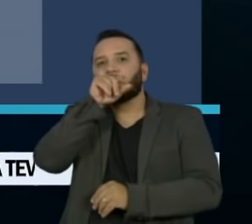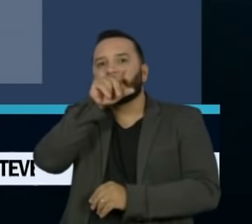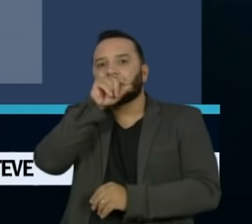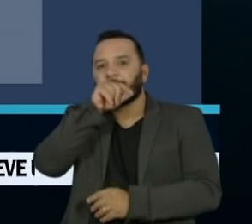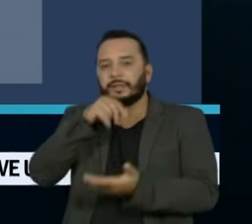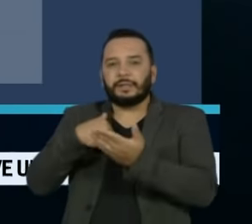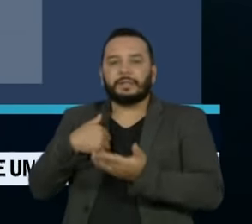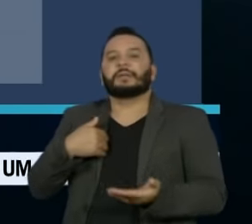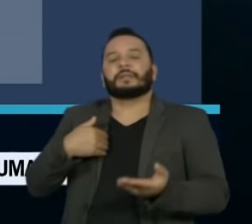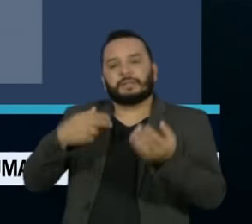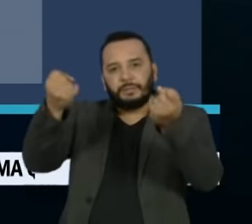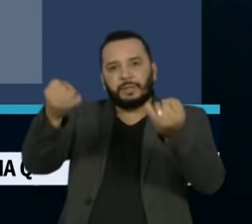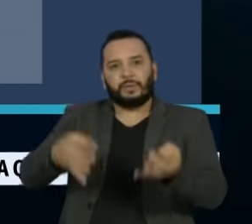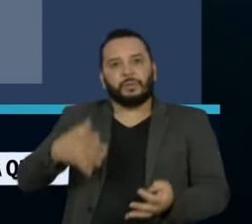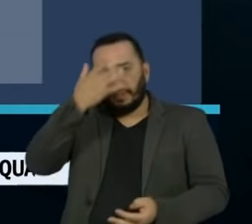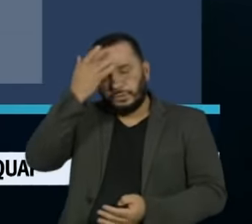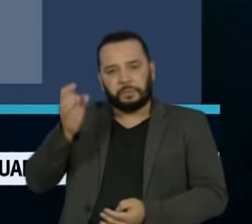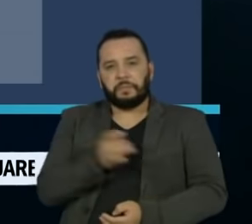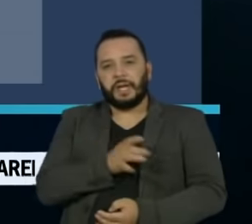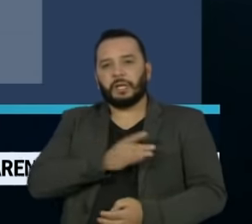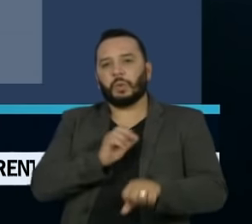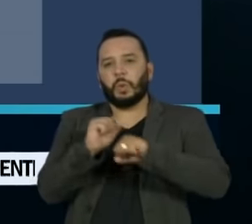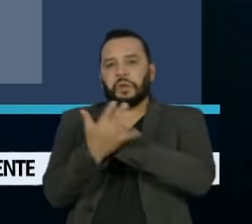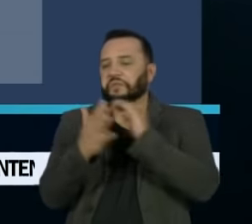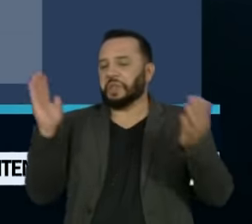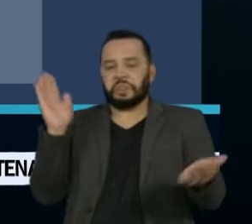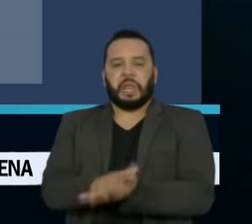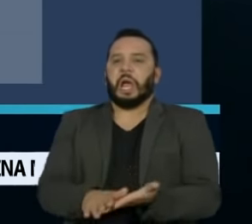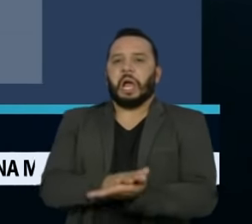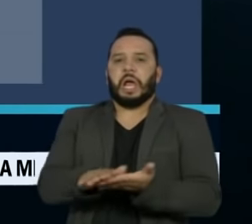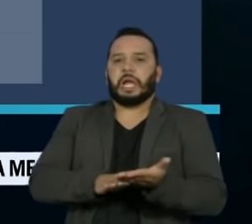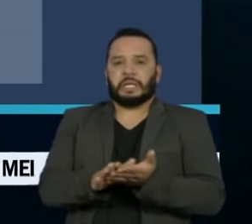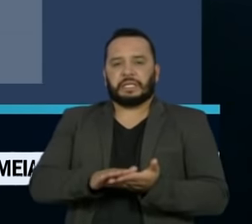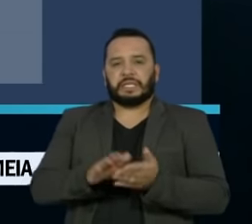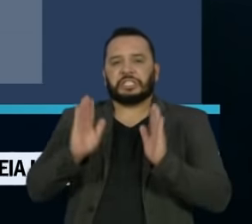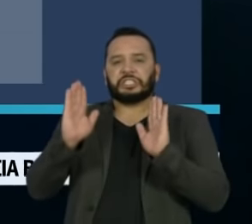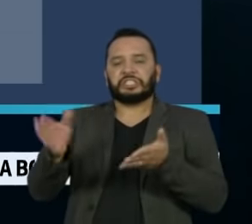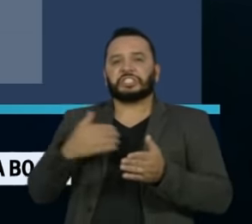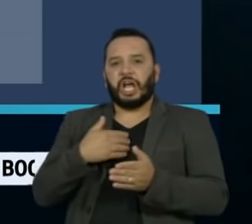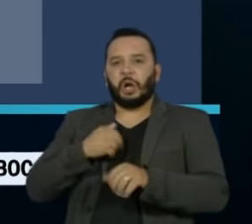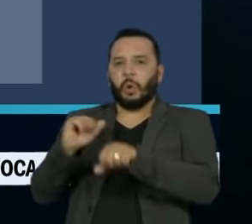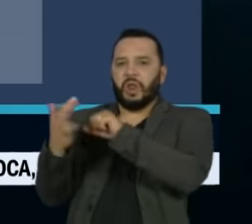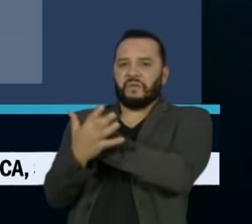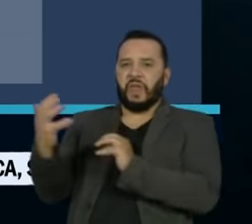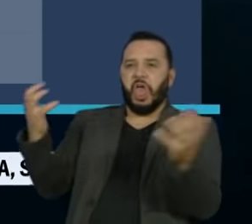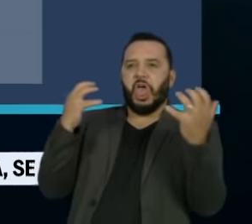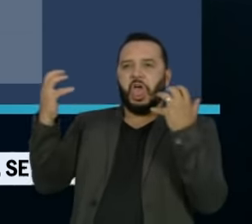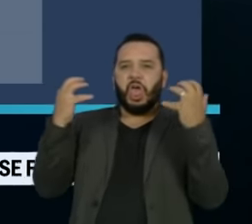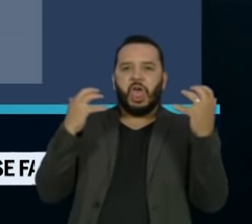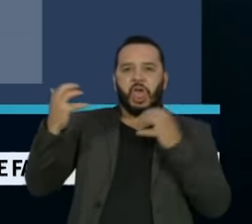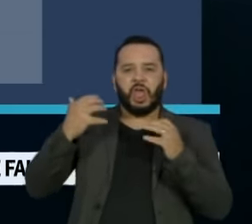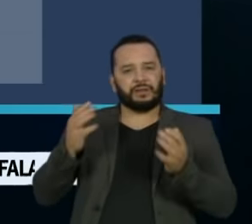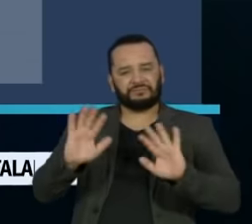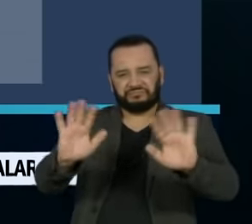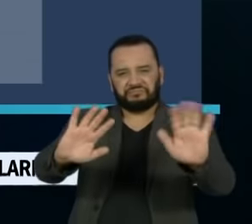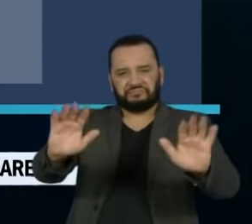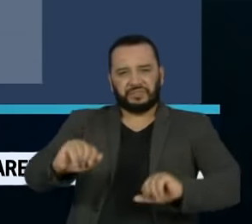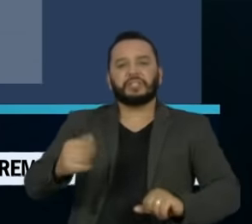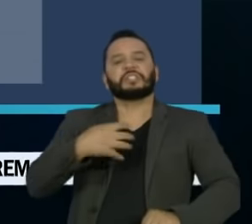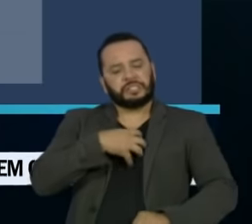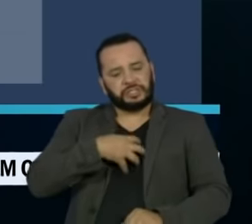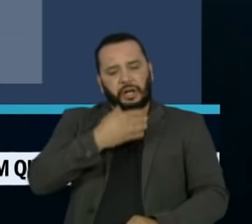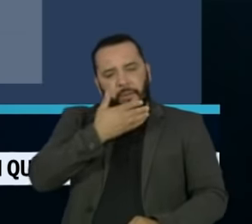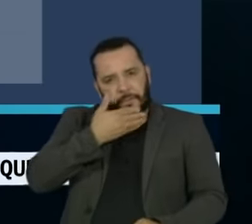as pessoas não tenham medo da Covid e não deixem que a doença domine suas vidas. Disse ainda que se sentia melhor